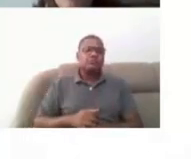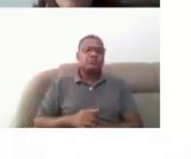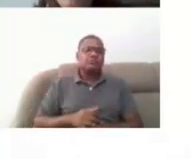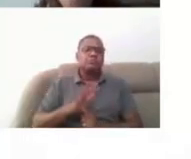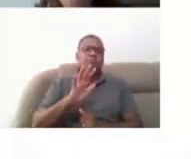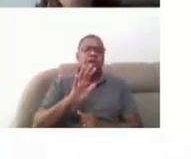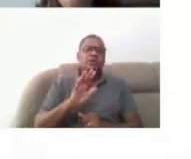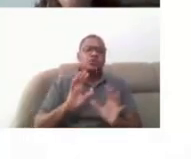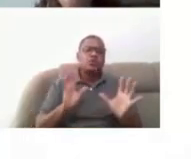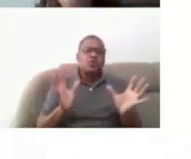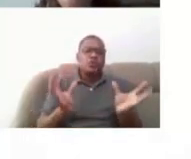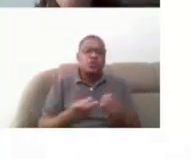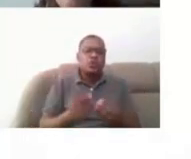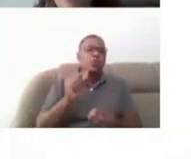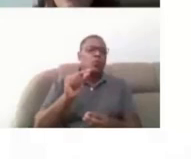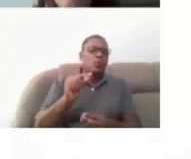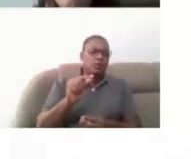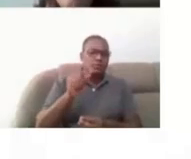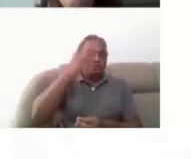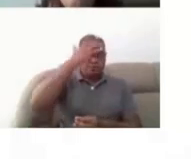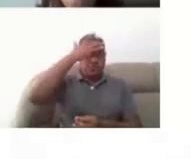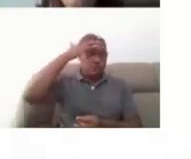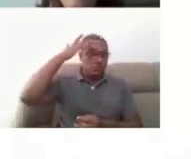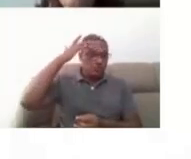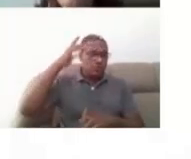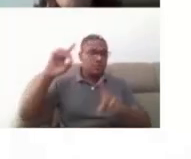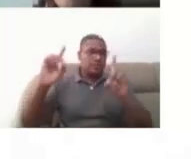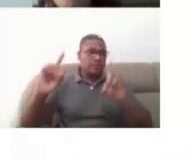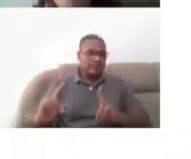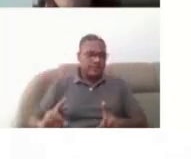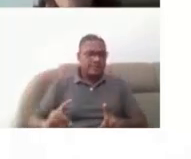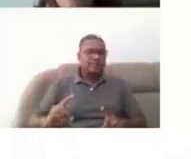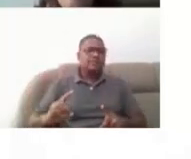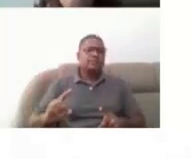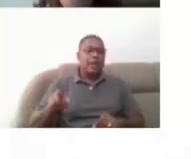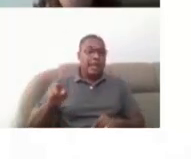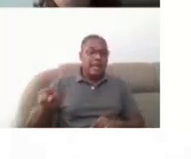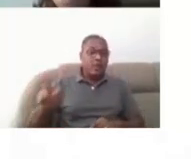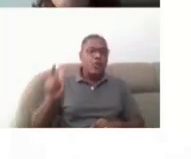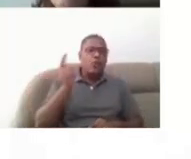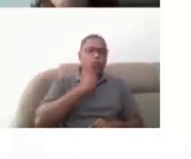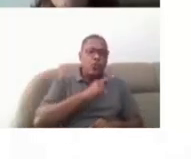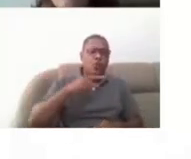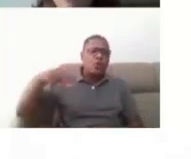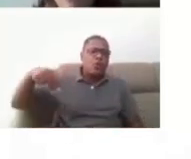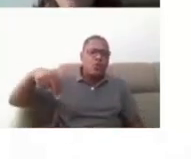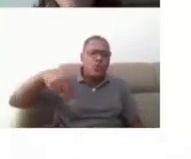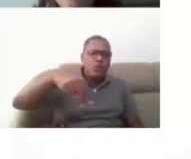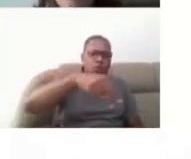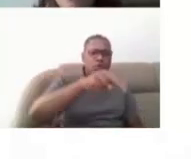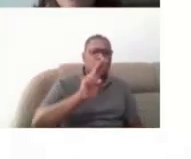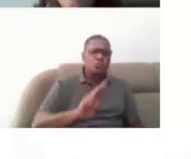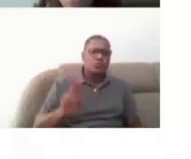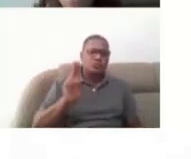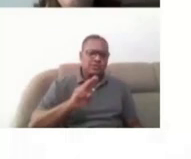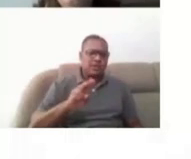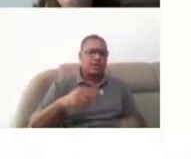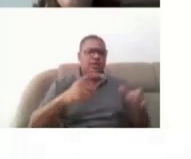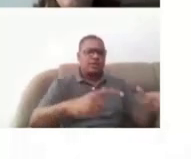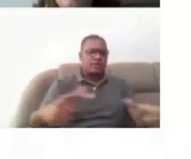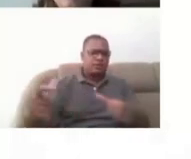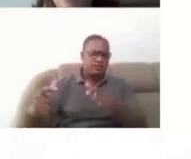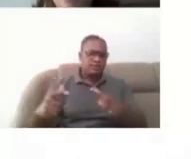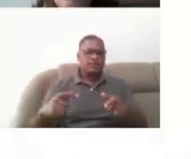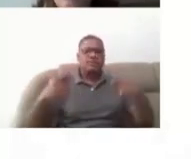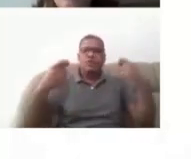é quando a pessoa com deficiência, ela consegue se locomover, utilizar os espaços, né? Sem a